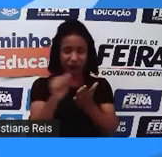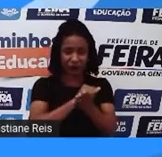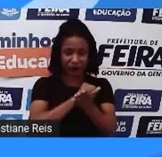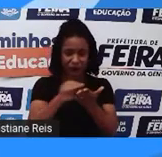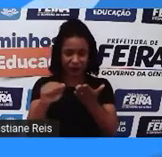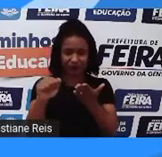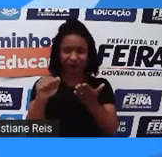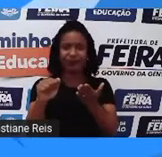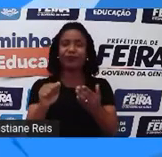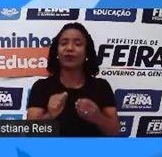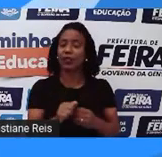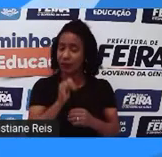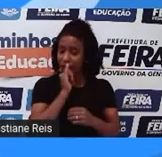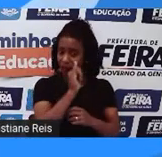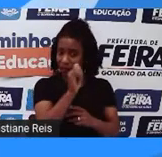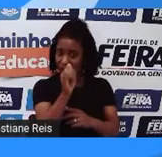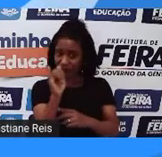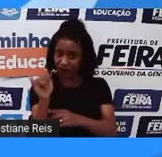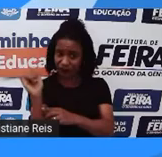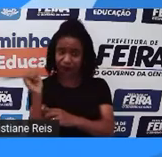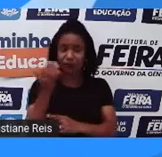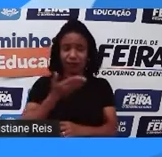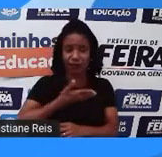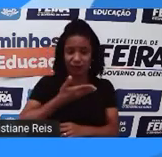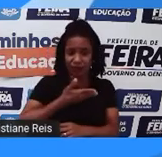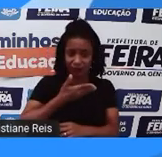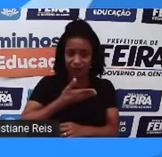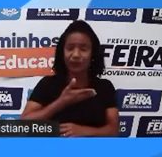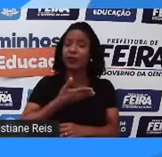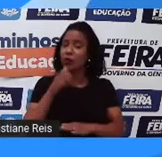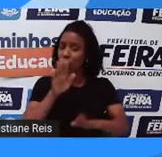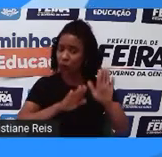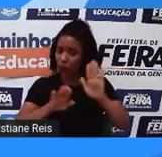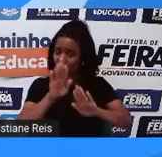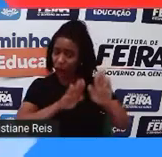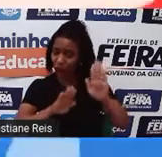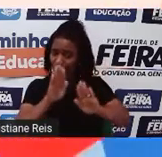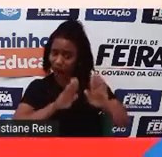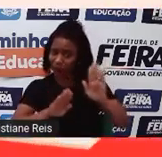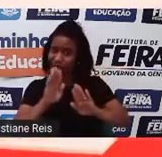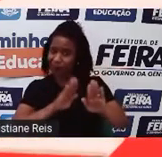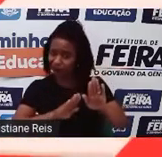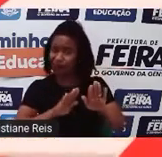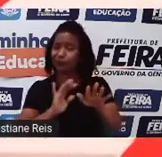e avisa para seus amigos, né? Que eles estão sendo hackeados